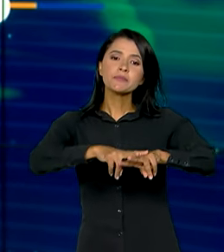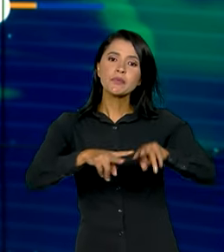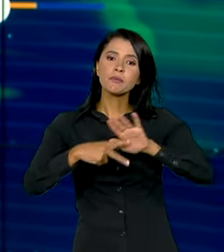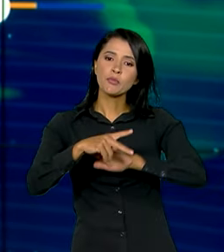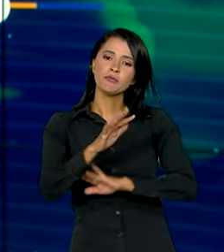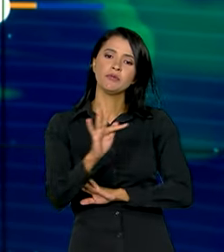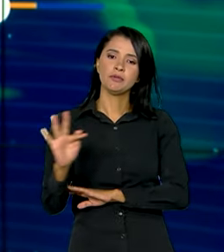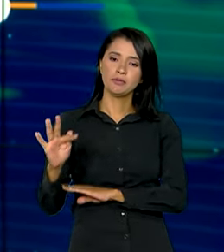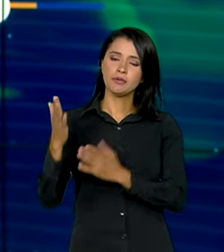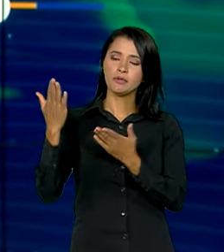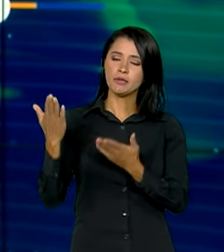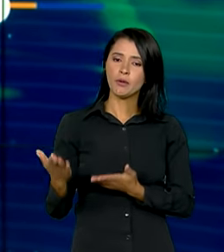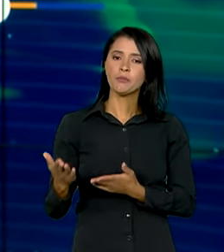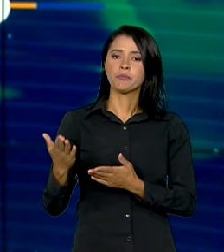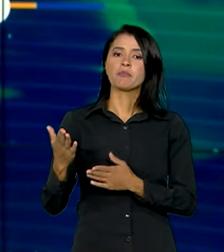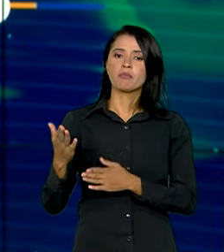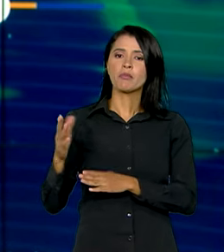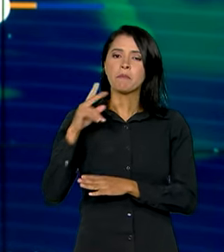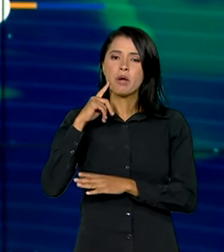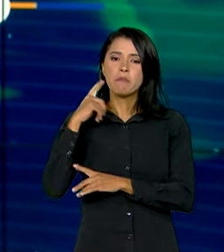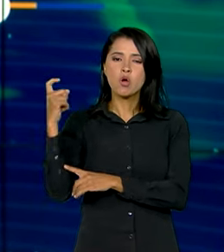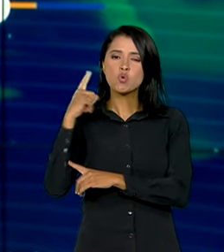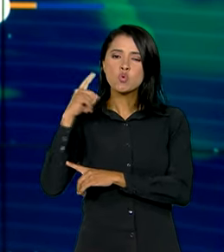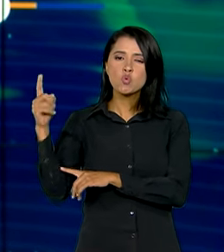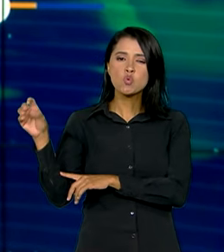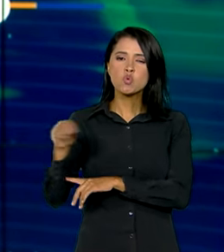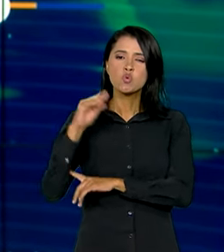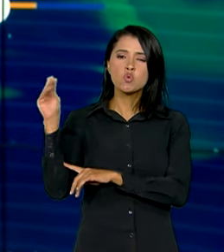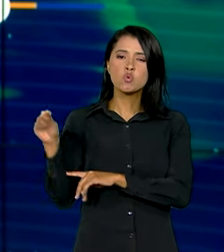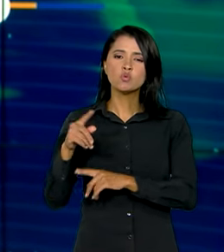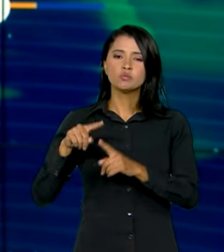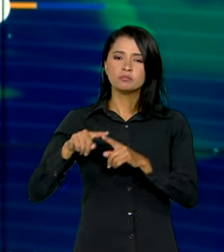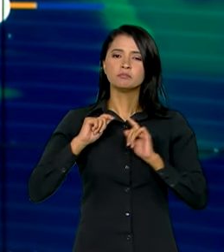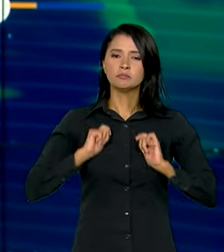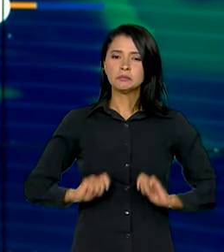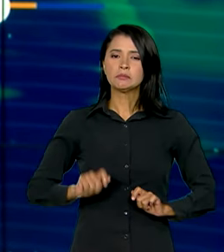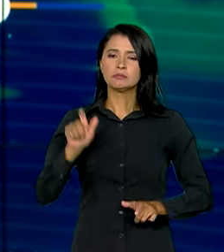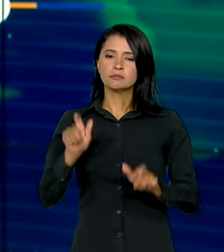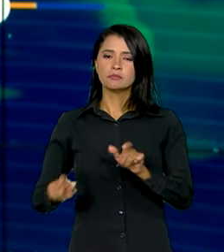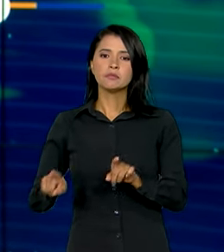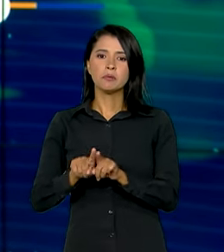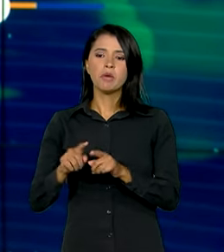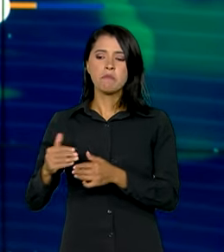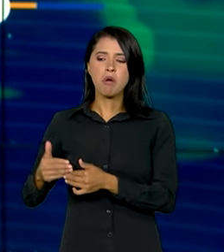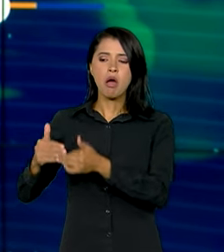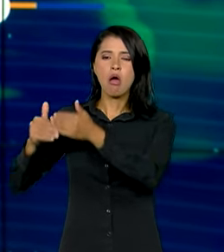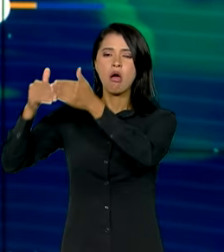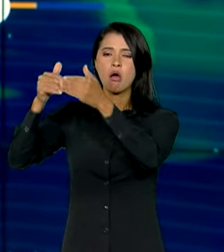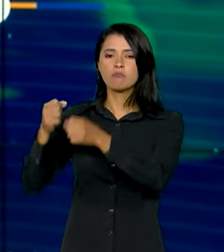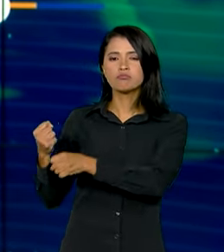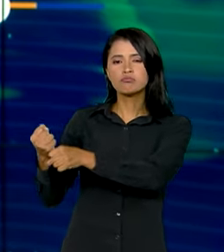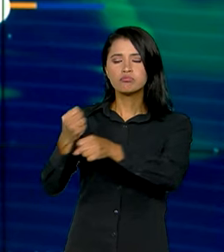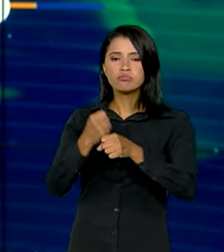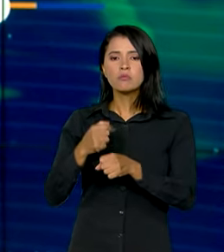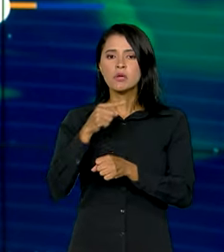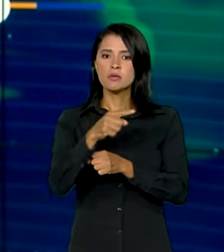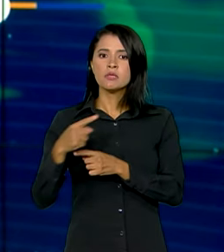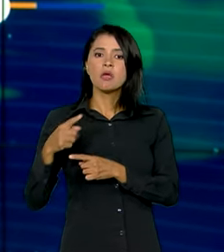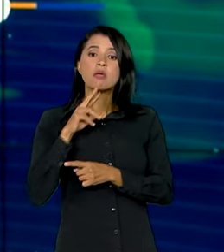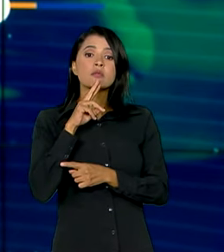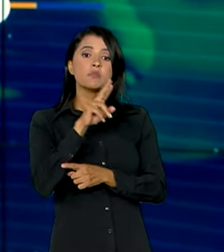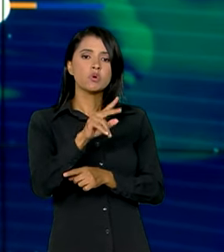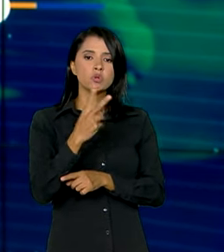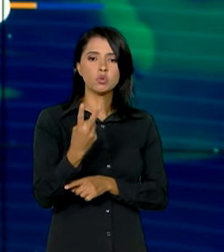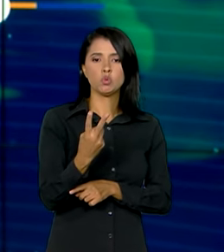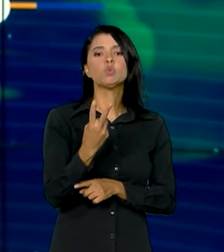federais, como mais alarmes, agentes e aumento de muralhas. A ação é uma resposta à fuga de dois